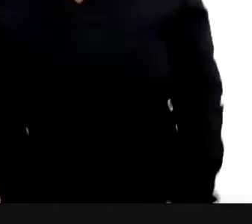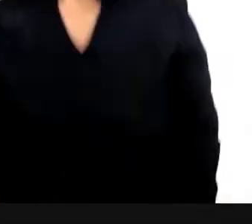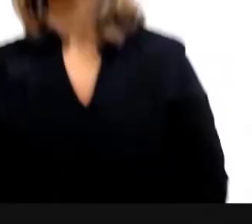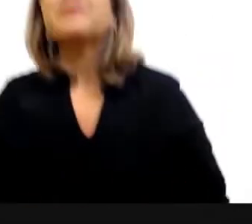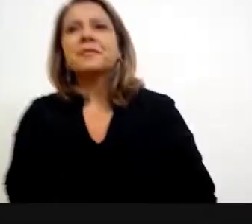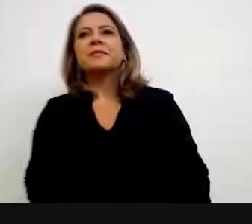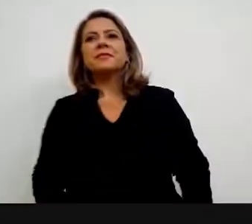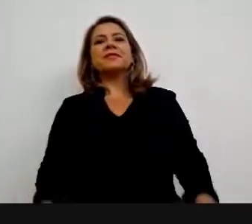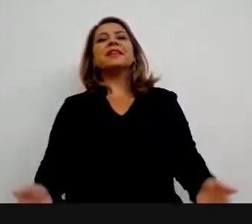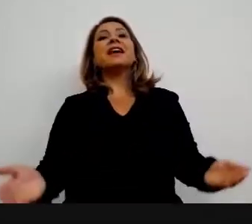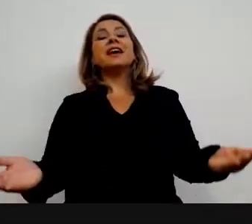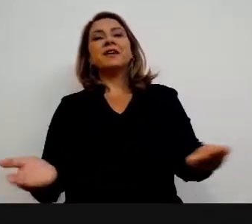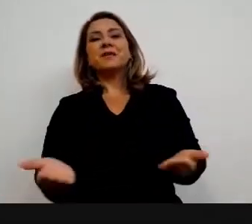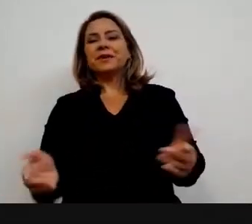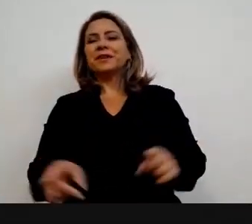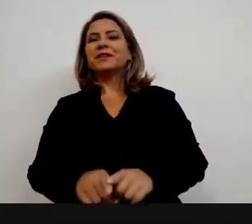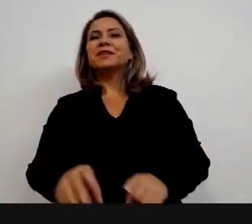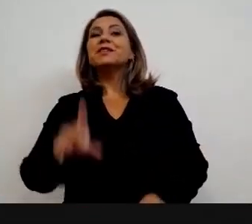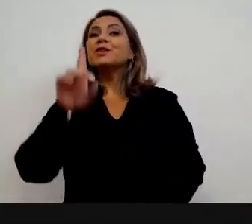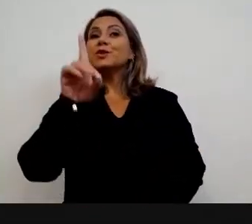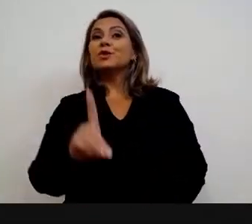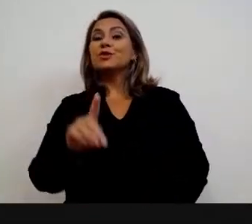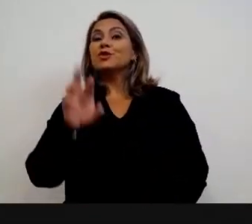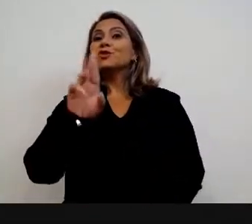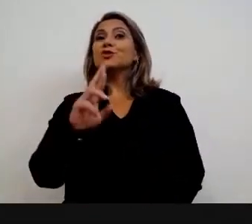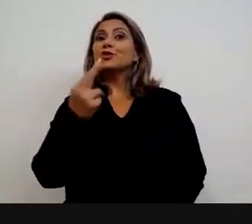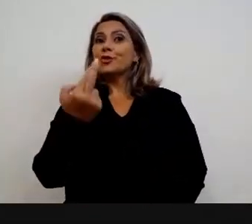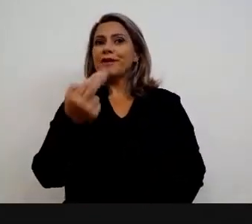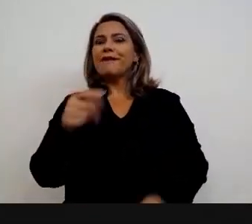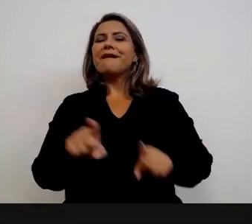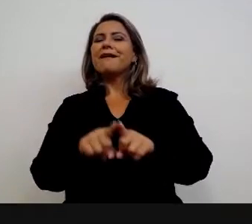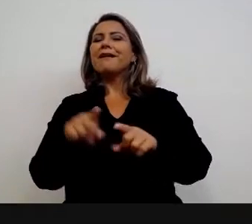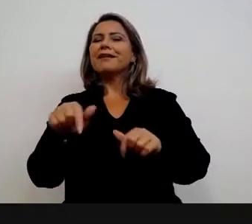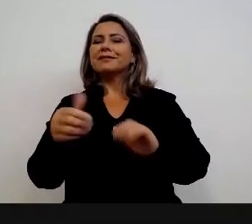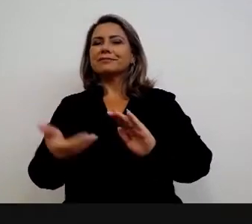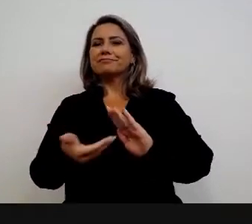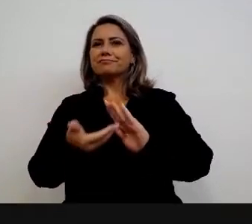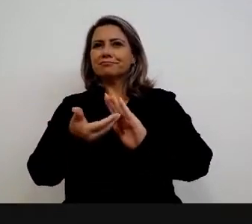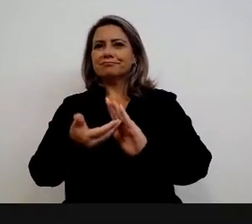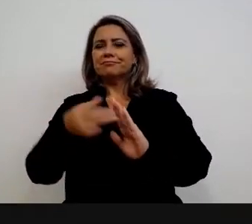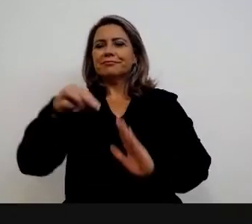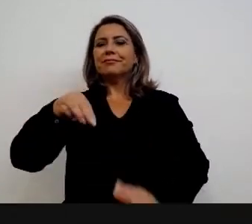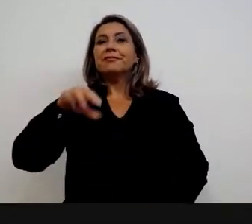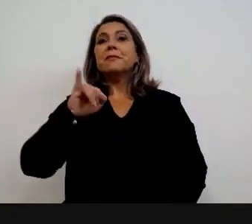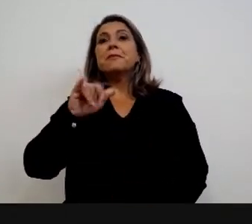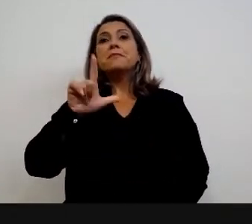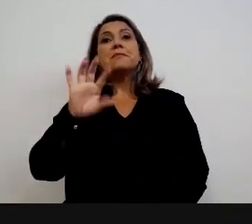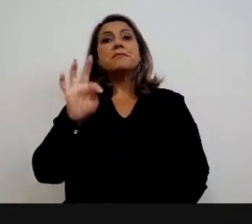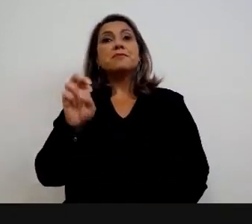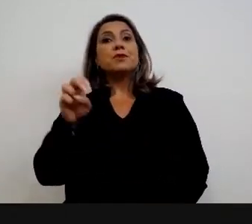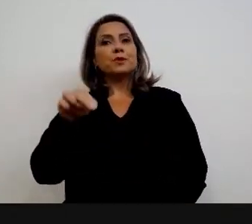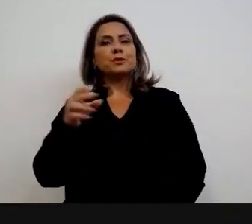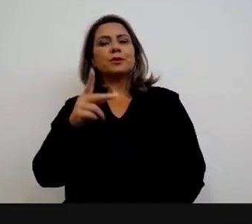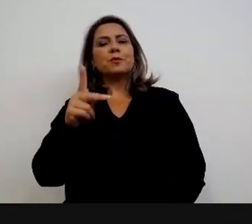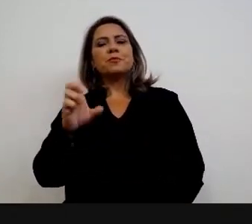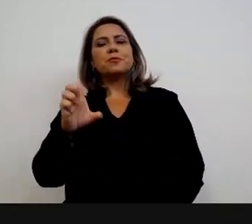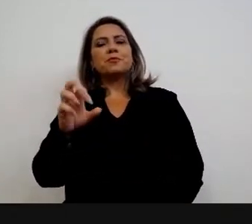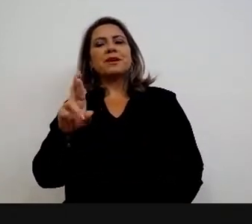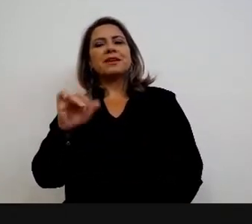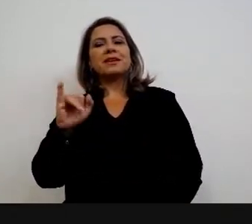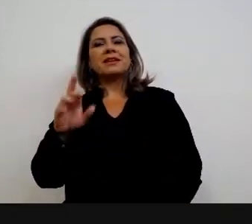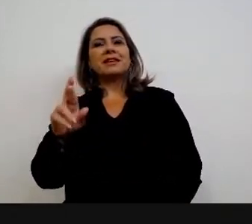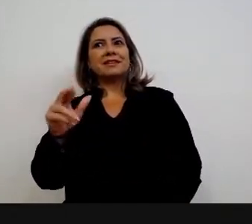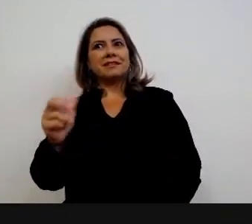Tem a palavra agora o diretor de recursos humanos da Câmara dos Deputados, o senhor Milton Pereira da Silva Filho.